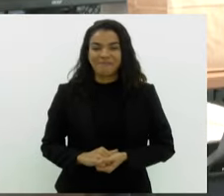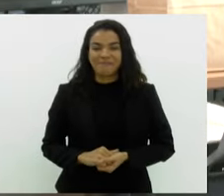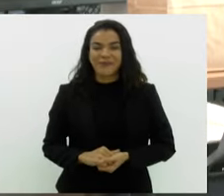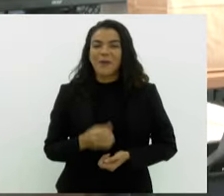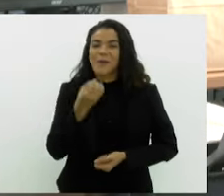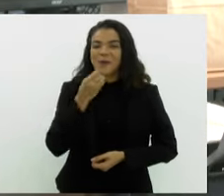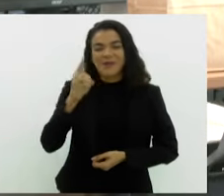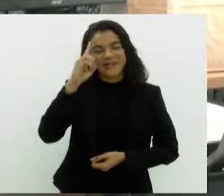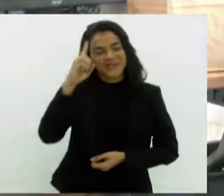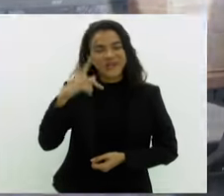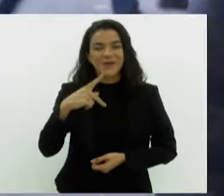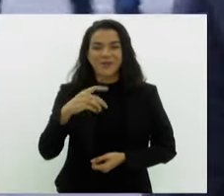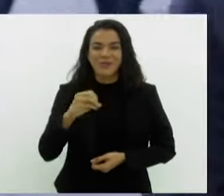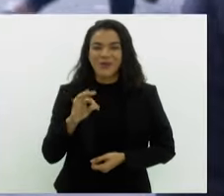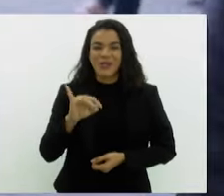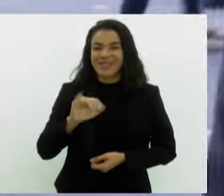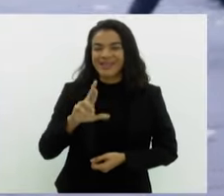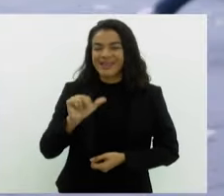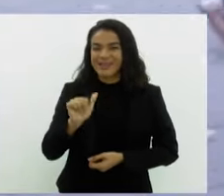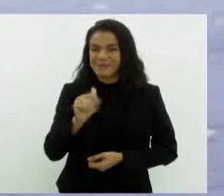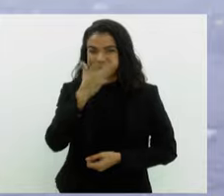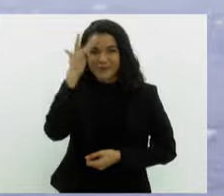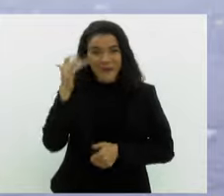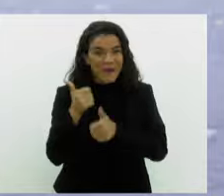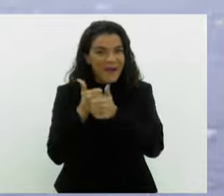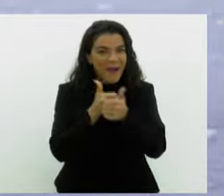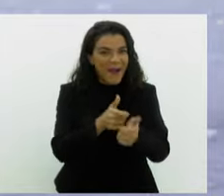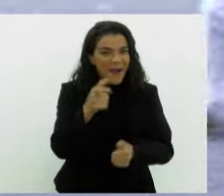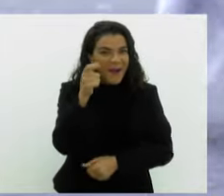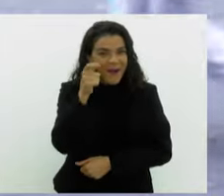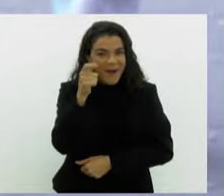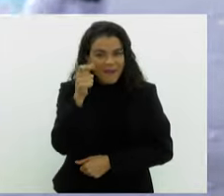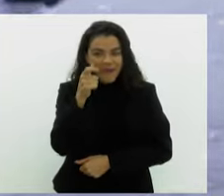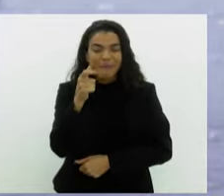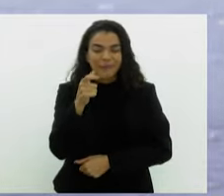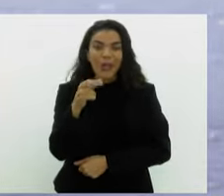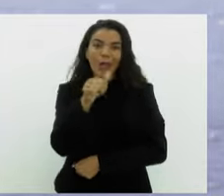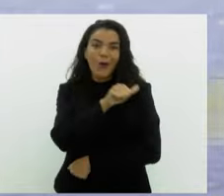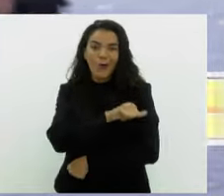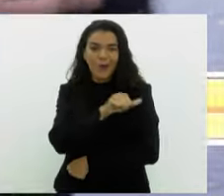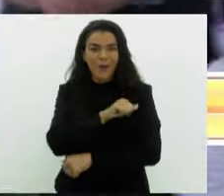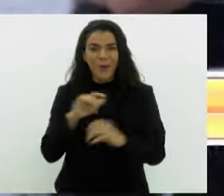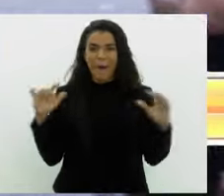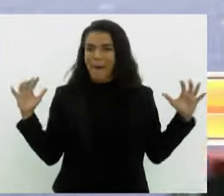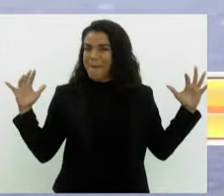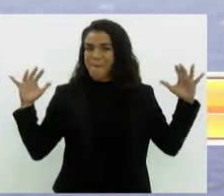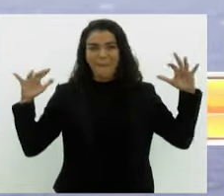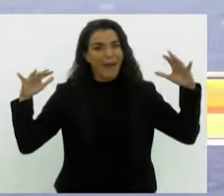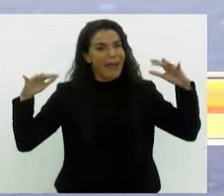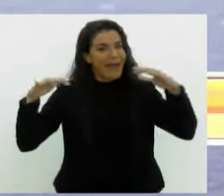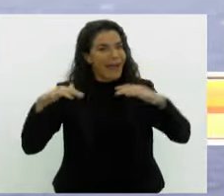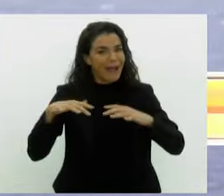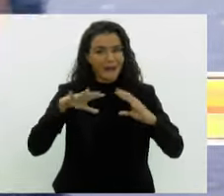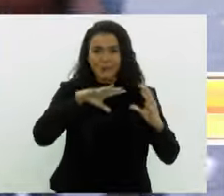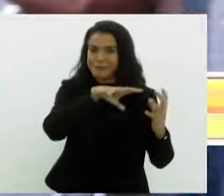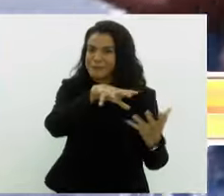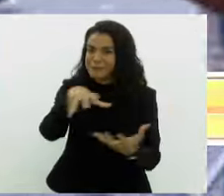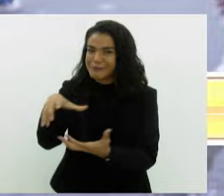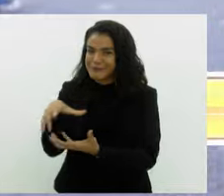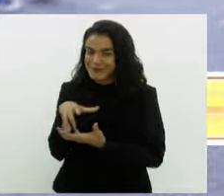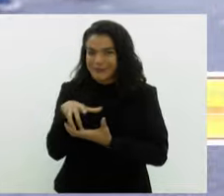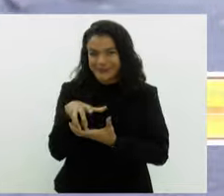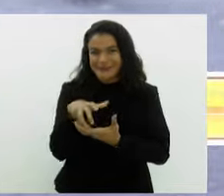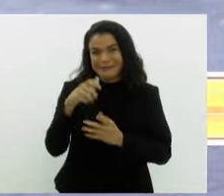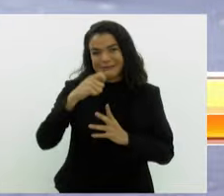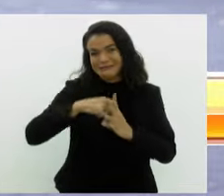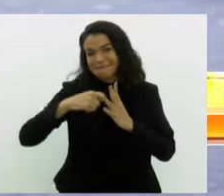Bom dia, Potira. Bom dia a todos que acompanham a TV Alerje. É o Rio de Janeiro recebendo a atenção de todo o mundo nos próximos meses, né? E